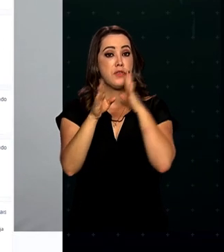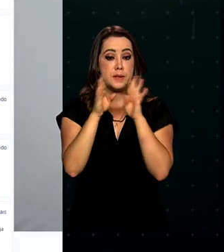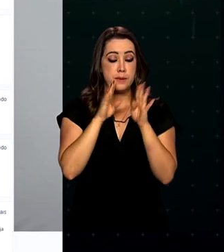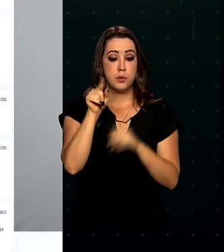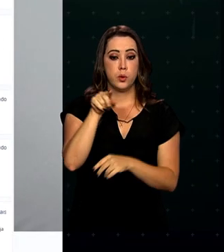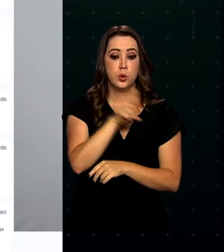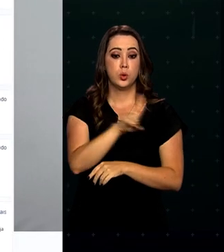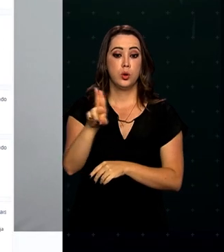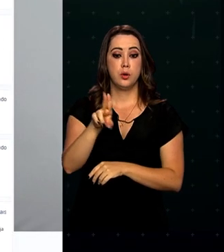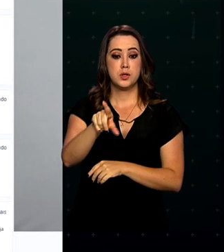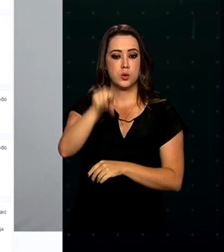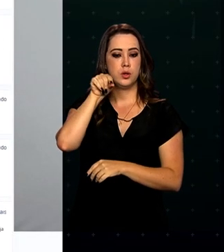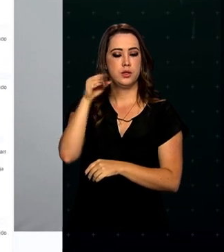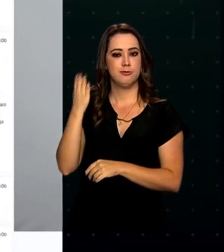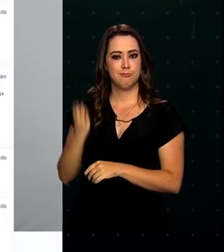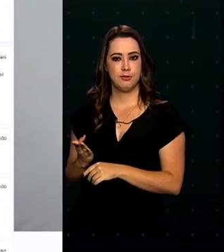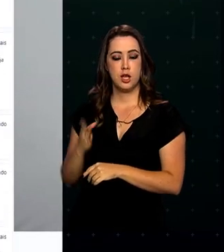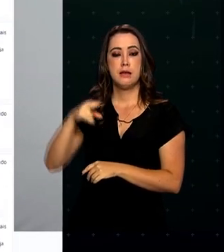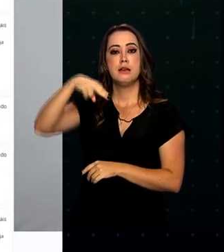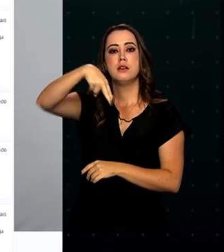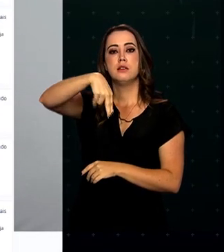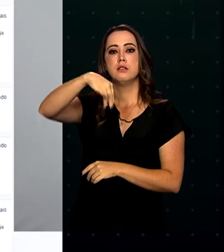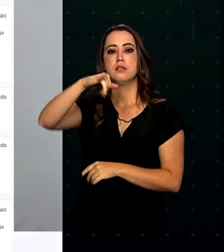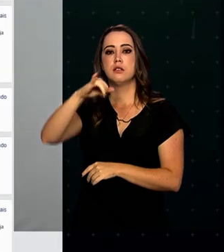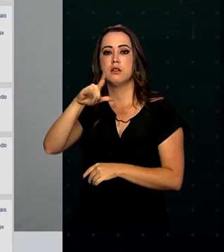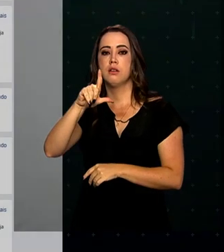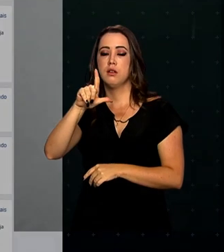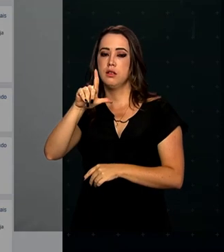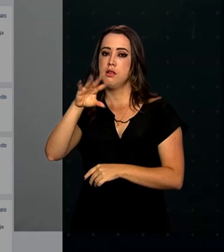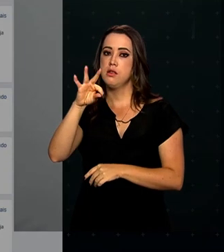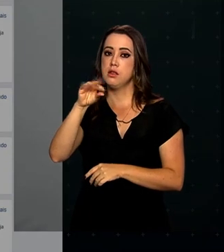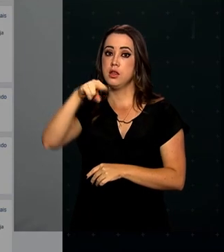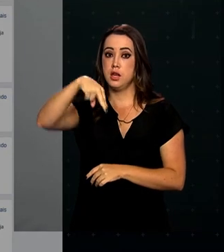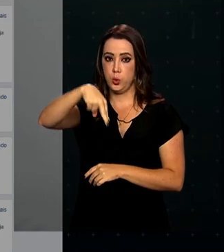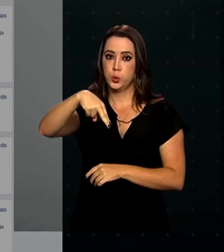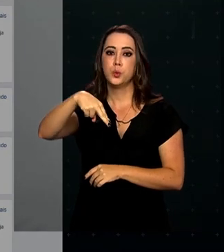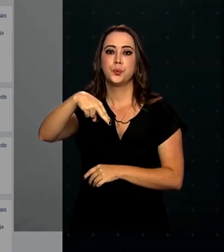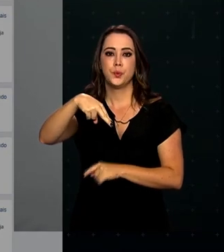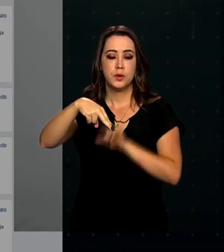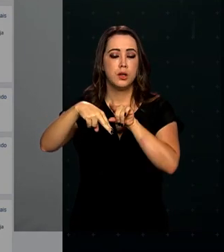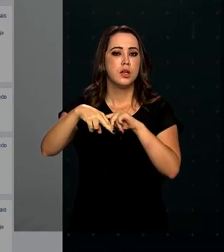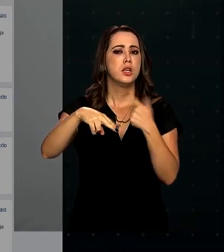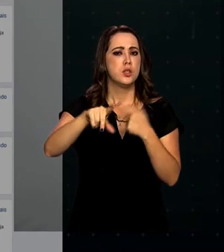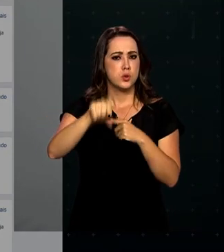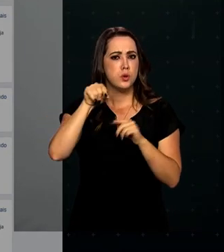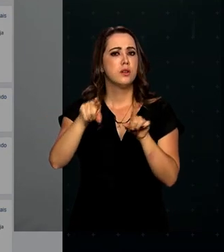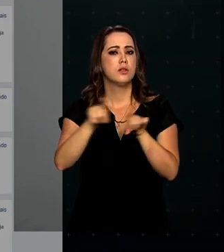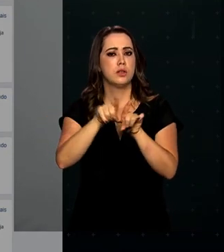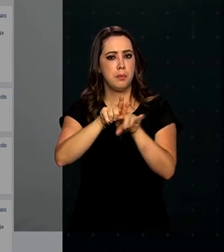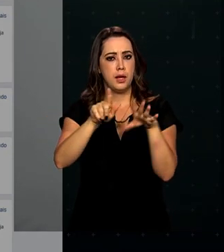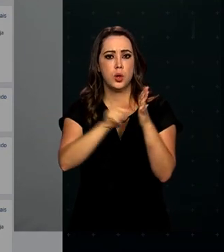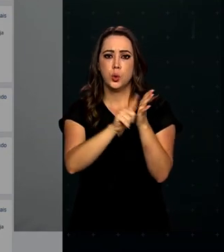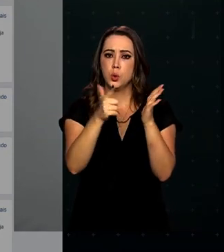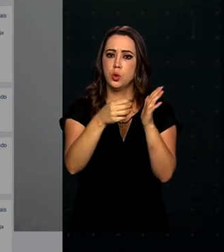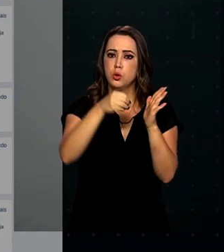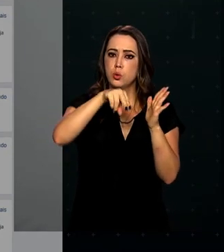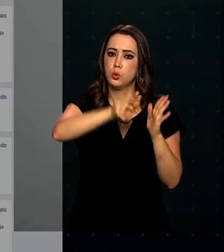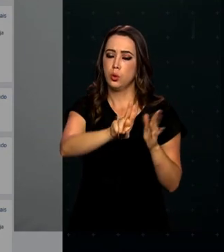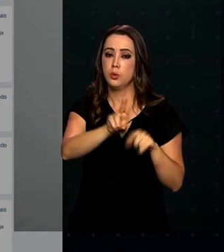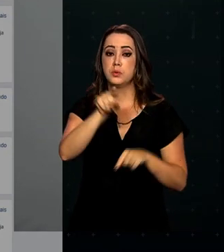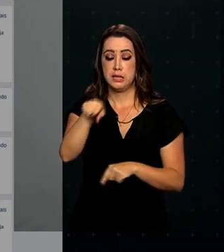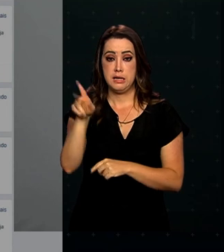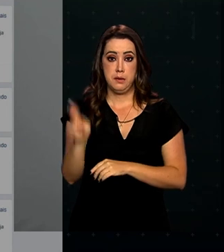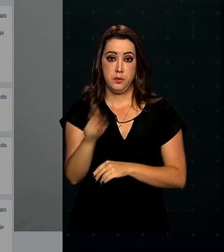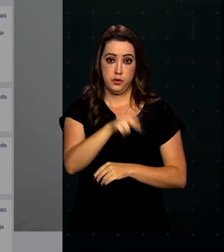Milton Ribeiro para o cargo de ministro da Educação e logo em seguida publicou também a nomeação no Diário Oficial. Milton Ribeiro é